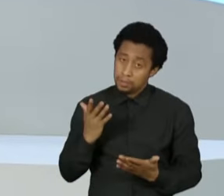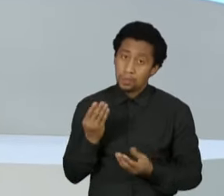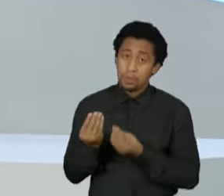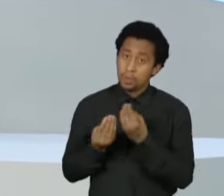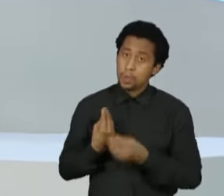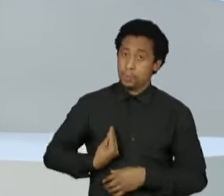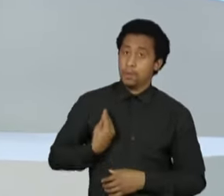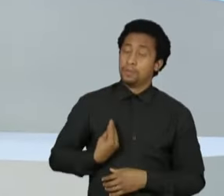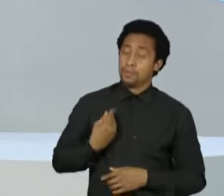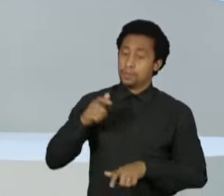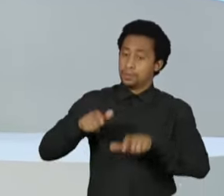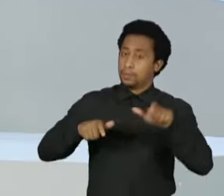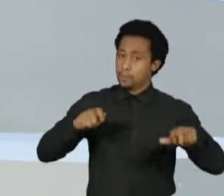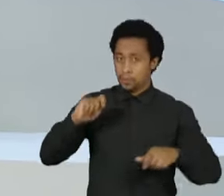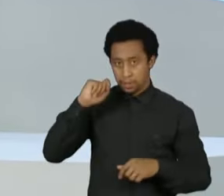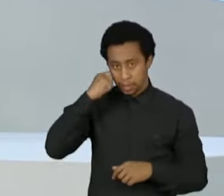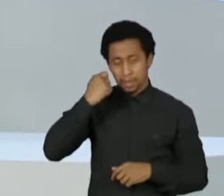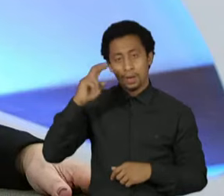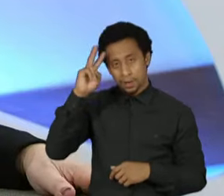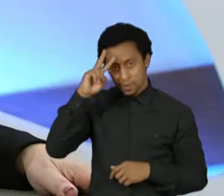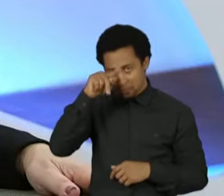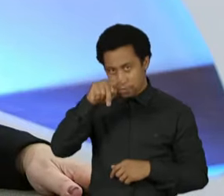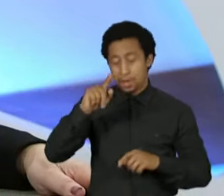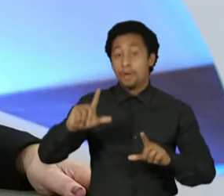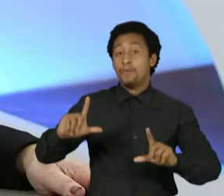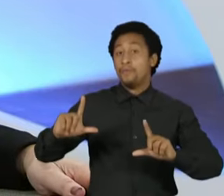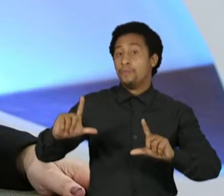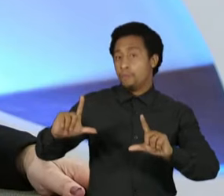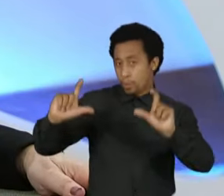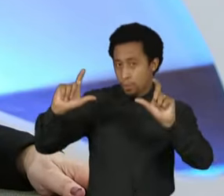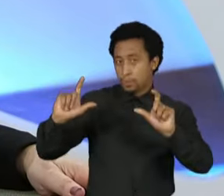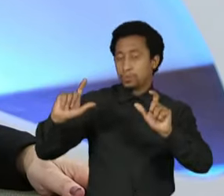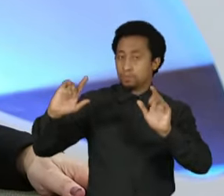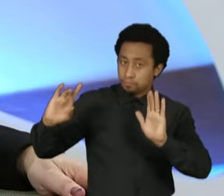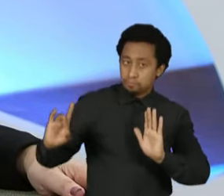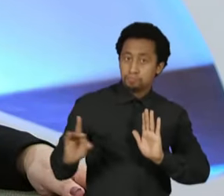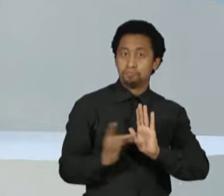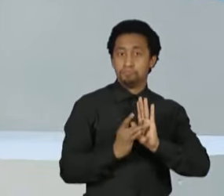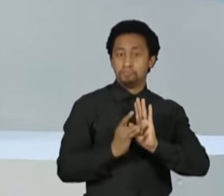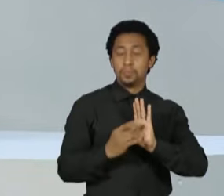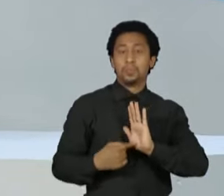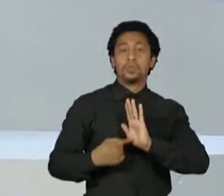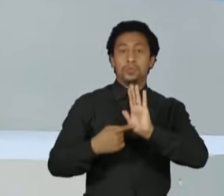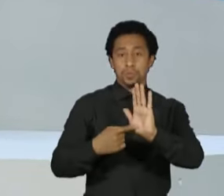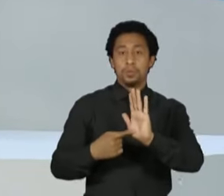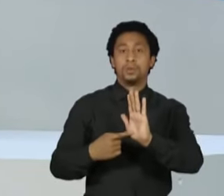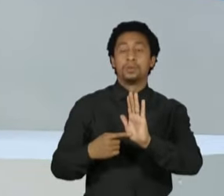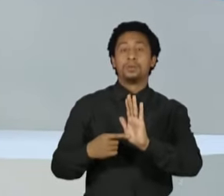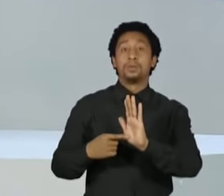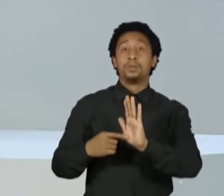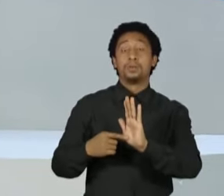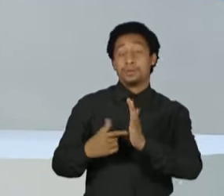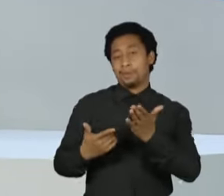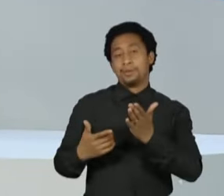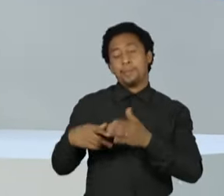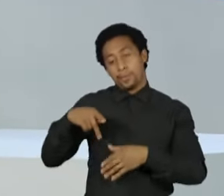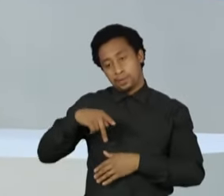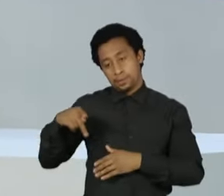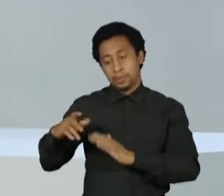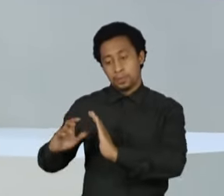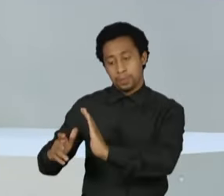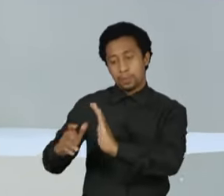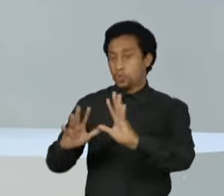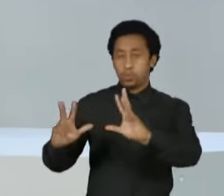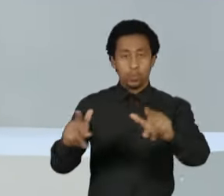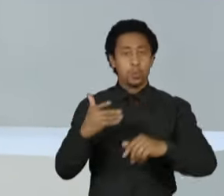foto recente da senhora, quando oficializou a sua candidatura, com completamente os presidentes dos partidos brancos, as pessoas brancas, a senhora também é